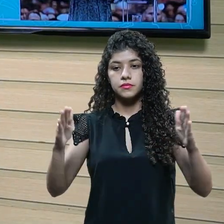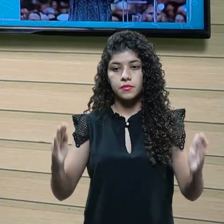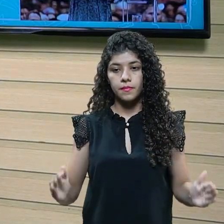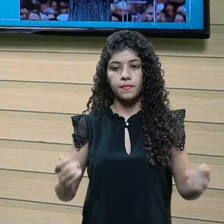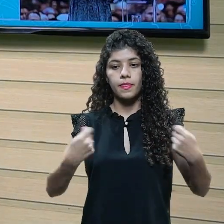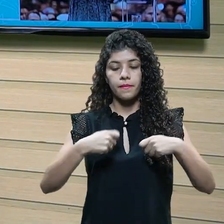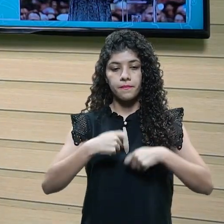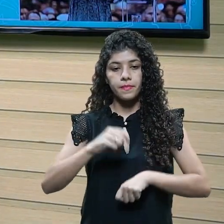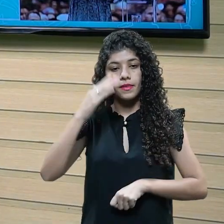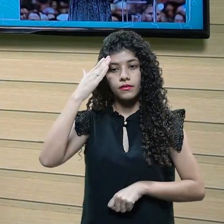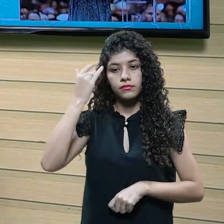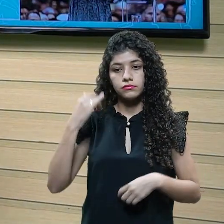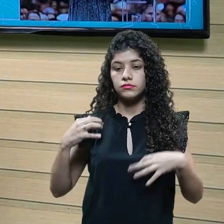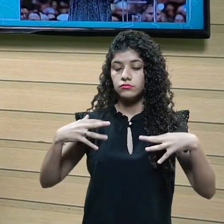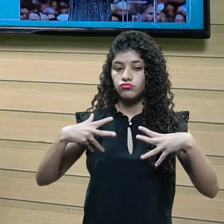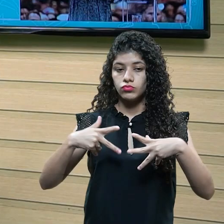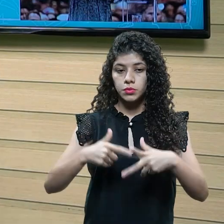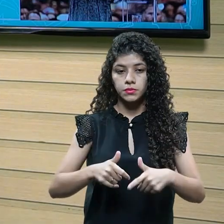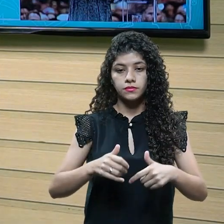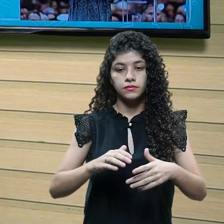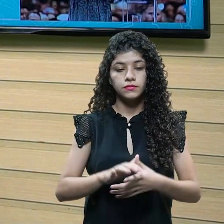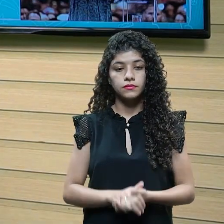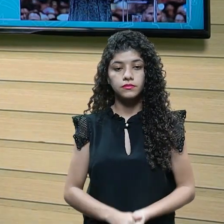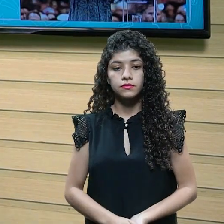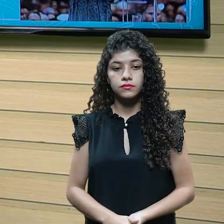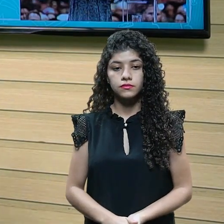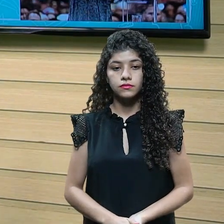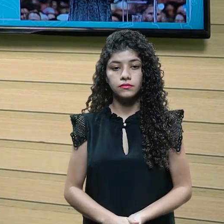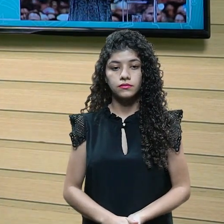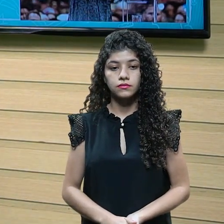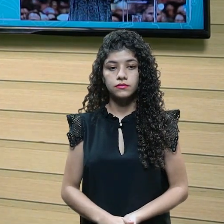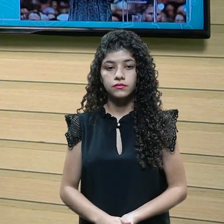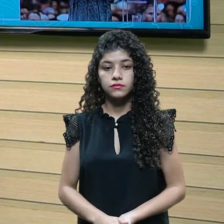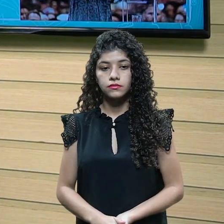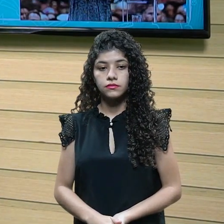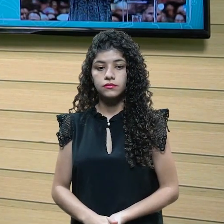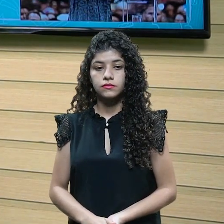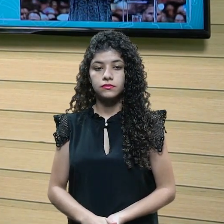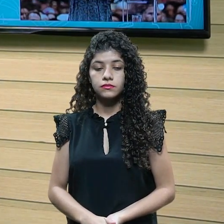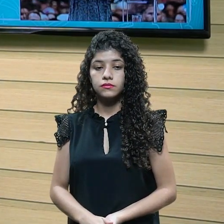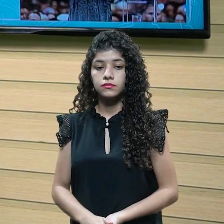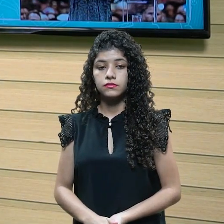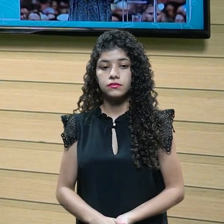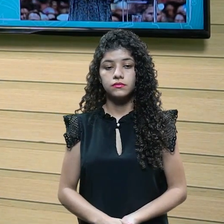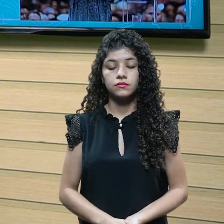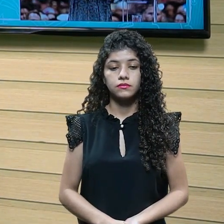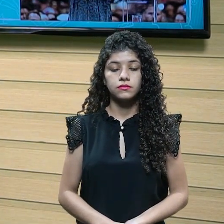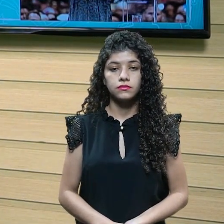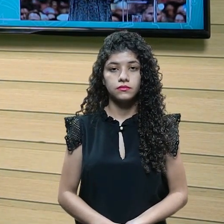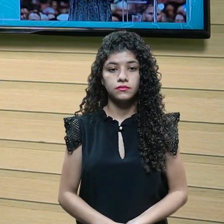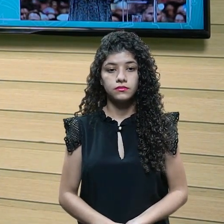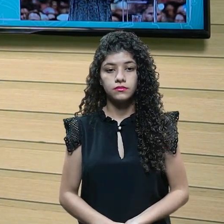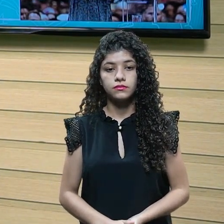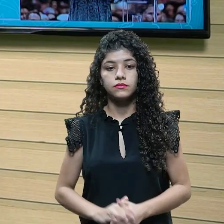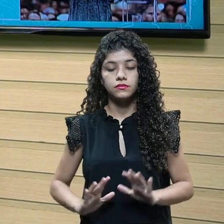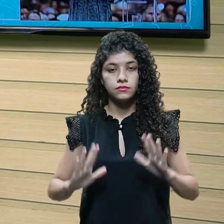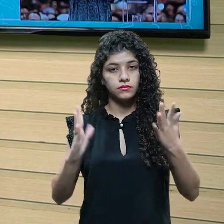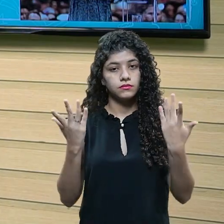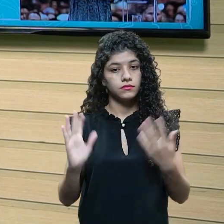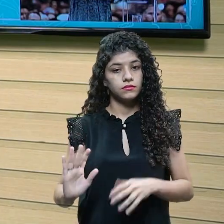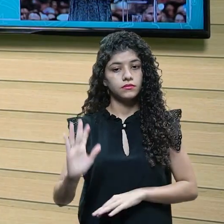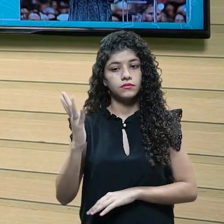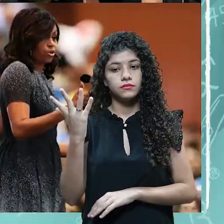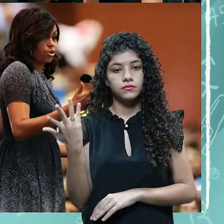isso, gente. A gente precisa saber todas essas ordens de solenidade. Para que o evento